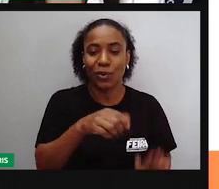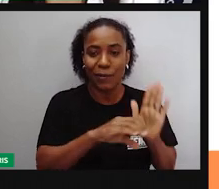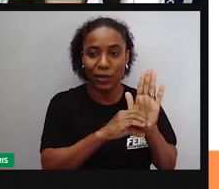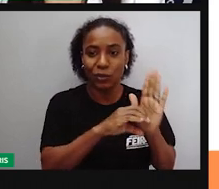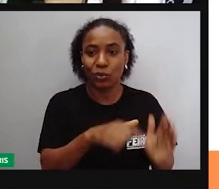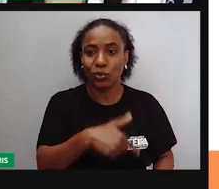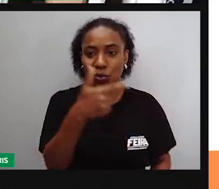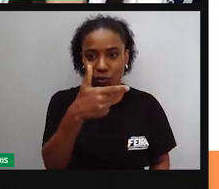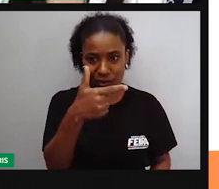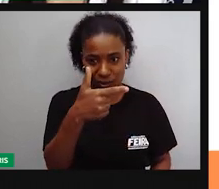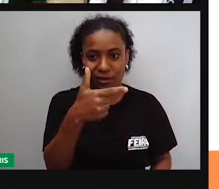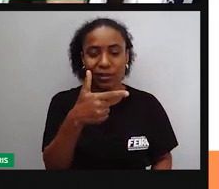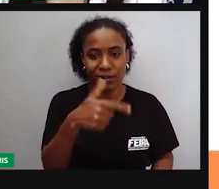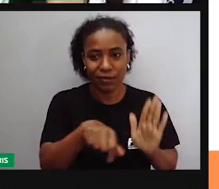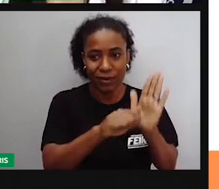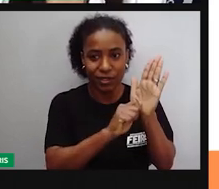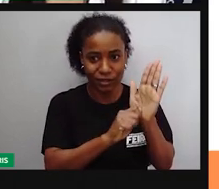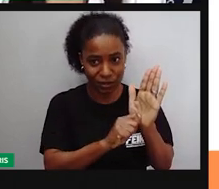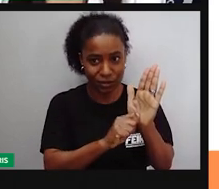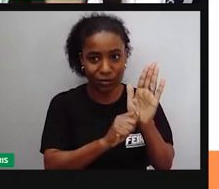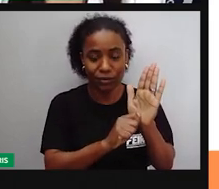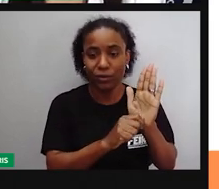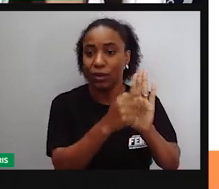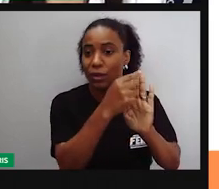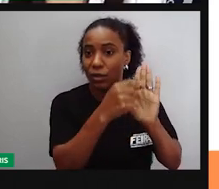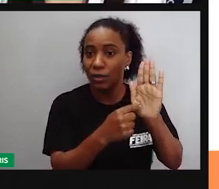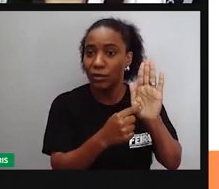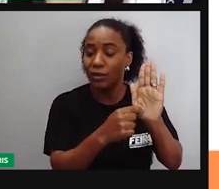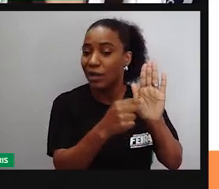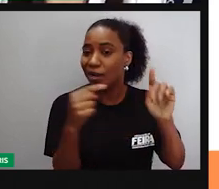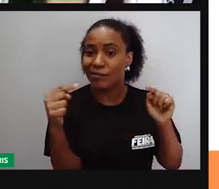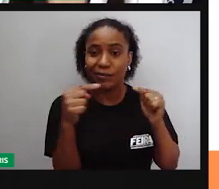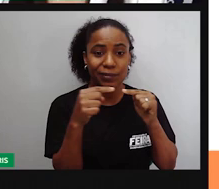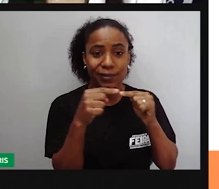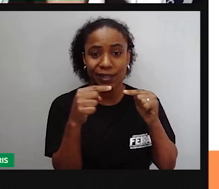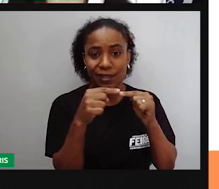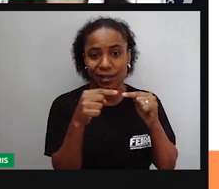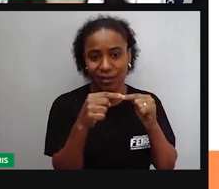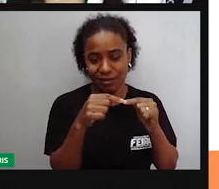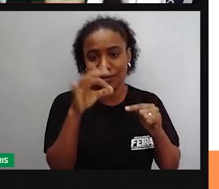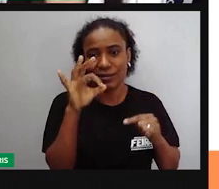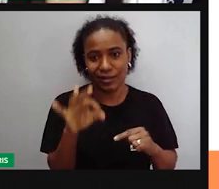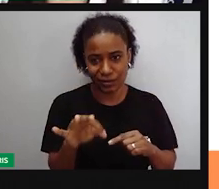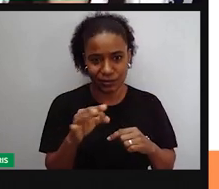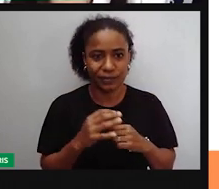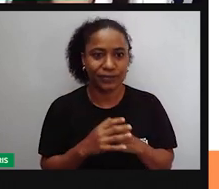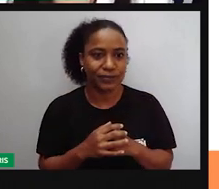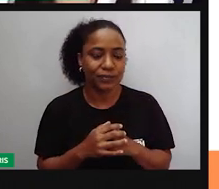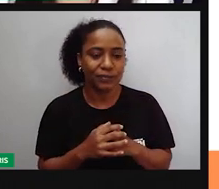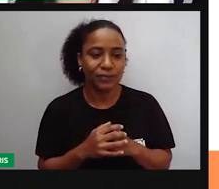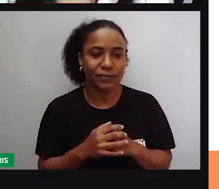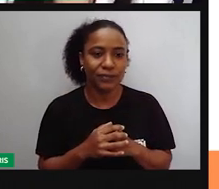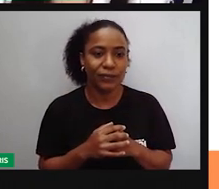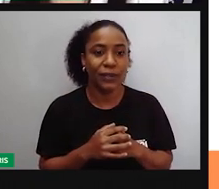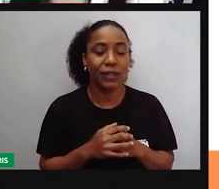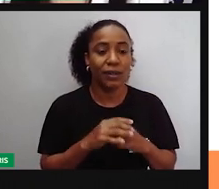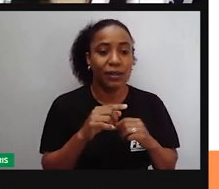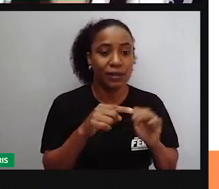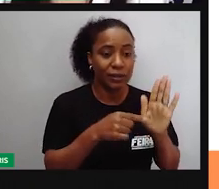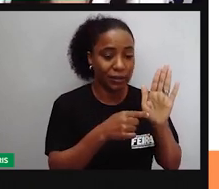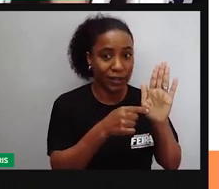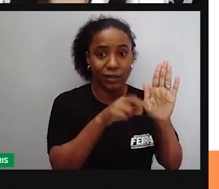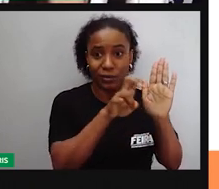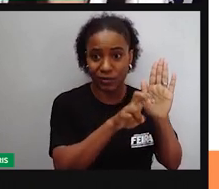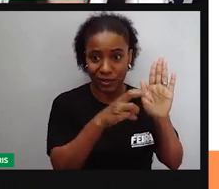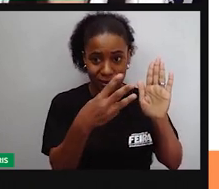61. Para isso, a iniciativa precisa cumprir os seguintes deveres. Então é muito importante a gente